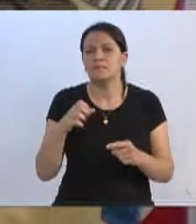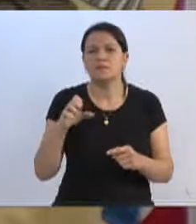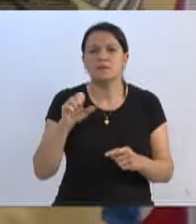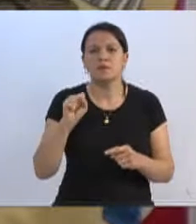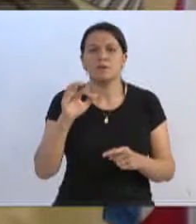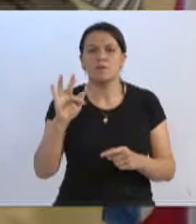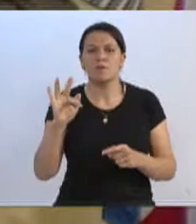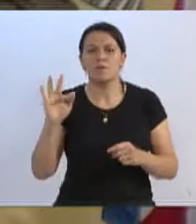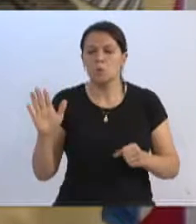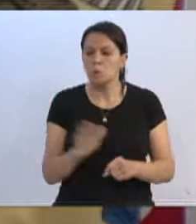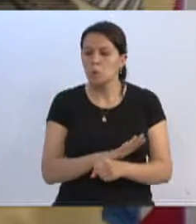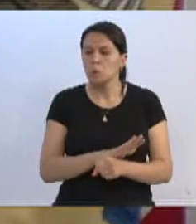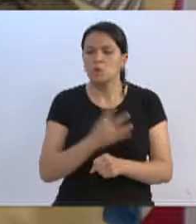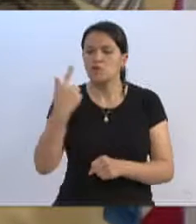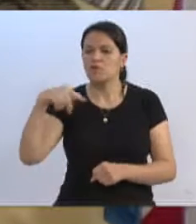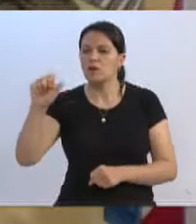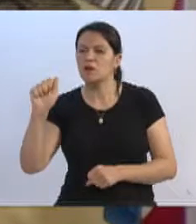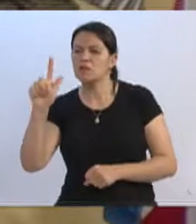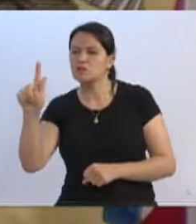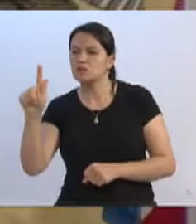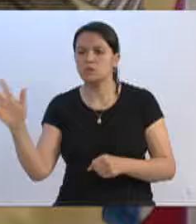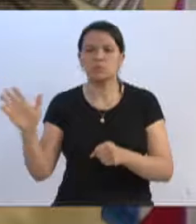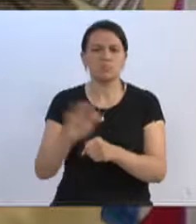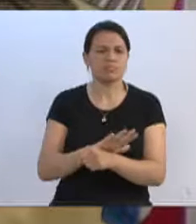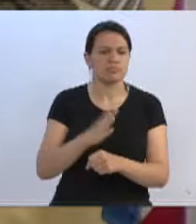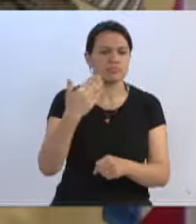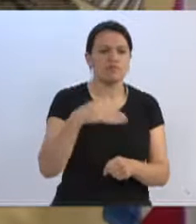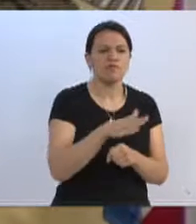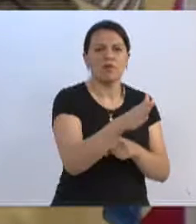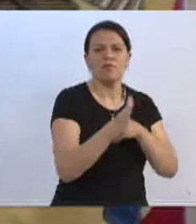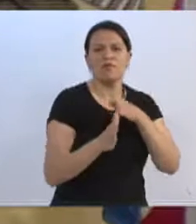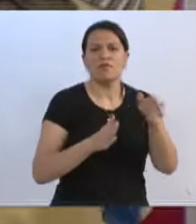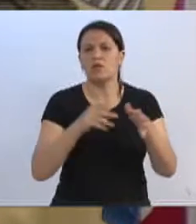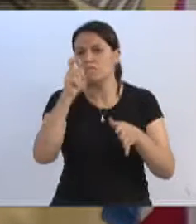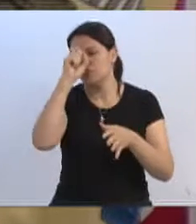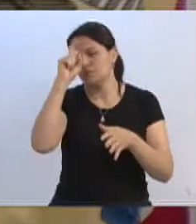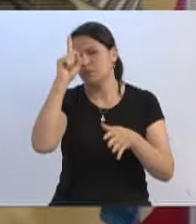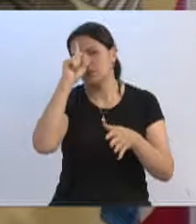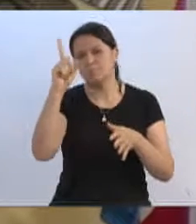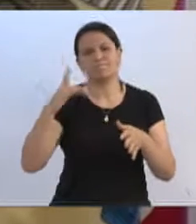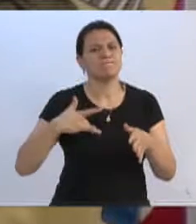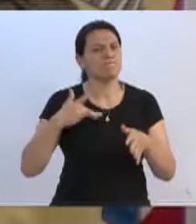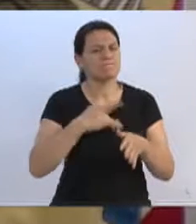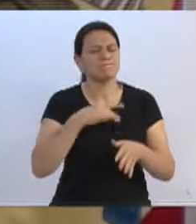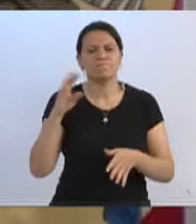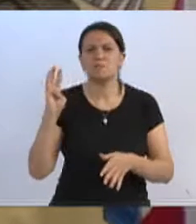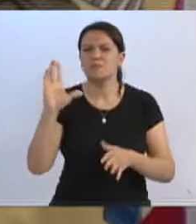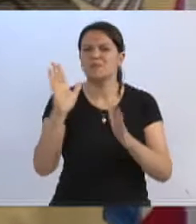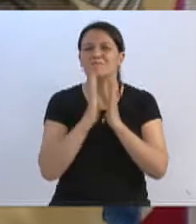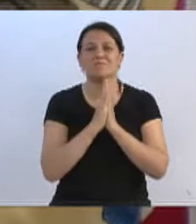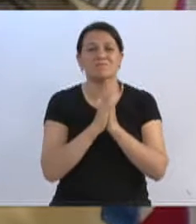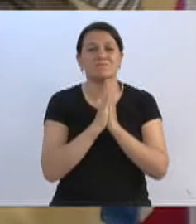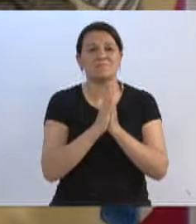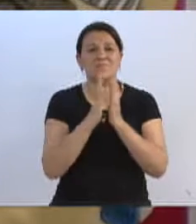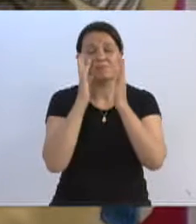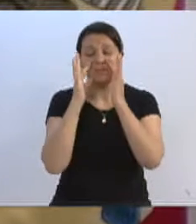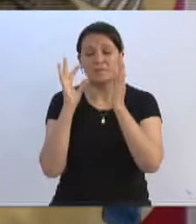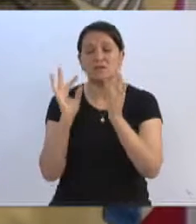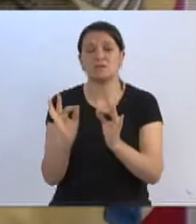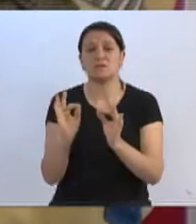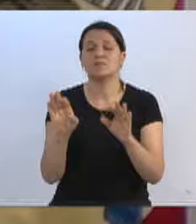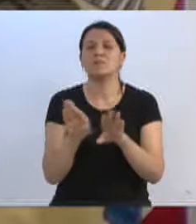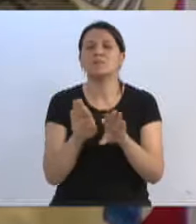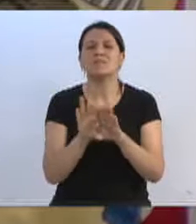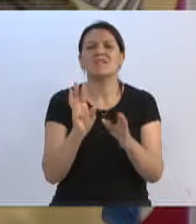sobrecarrega G, AG carregado sobrecarrega o hospital, e é desse jeito. A saúde de Blumenau clama por atenção. Outra coisa é a